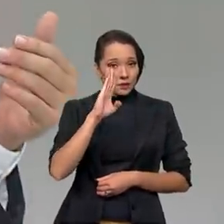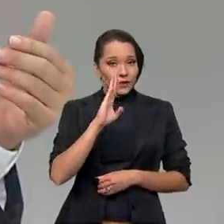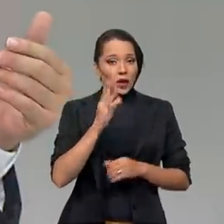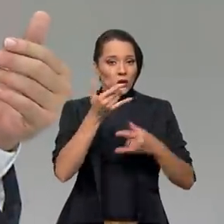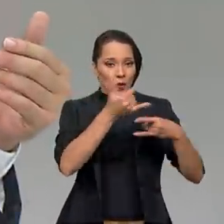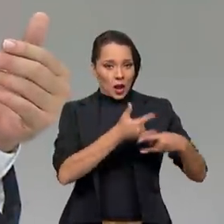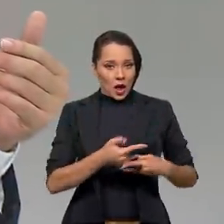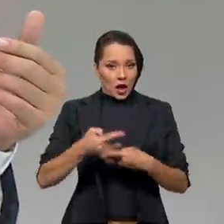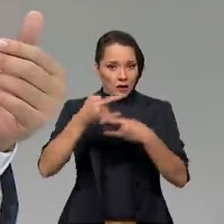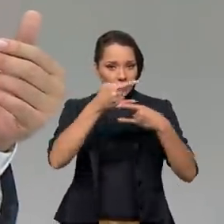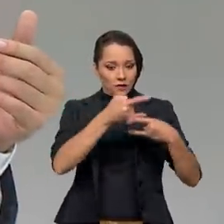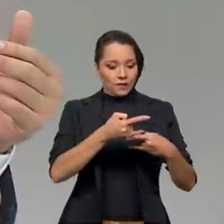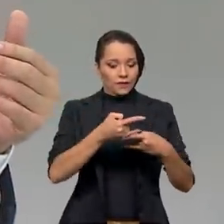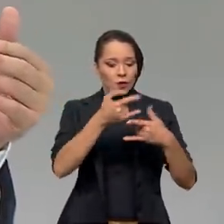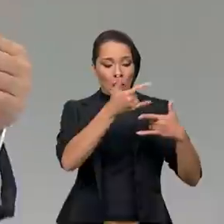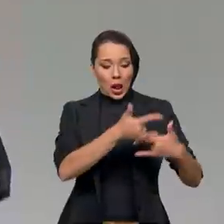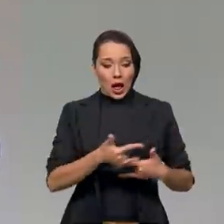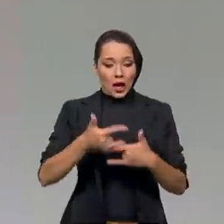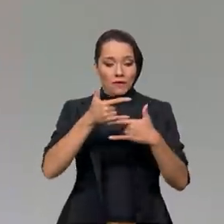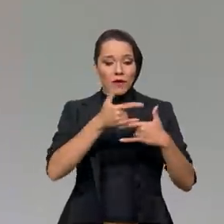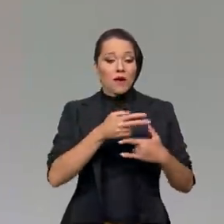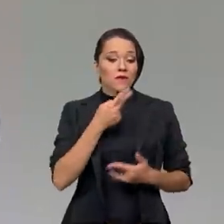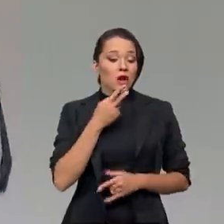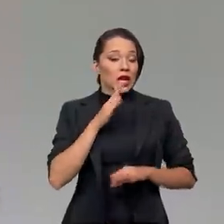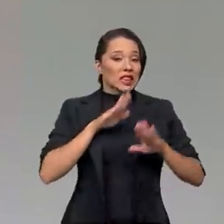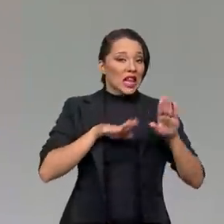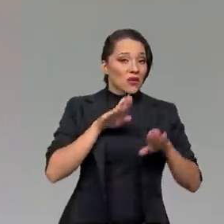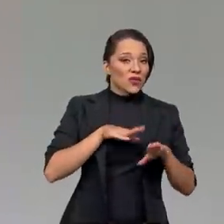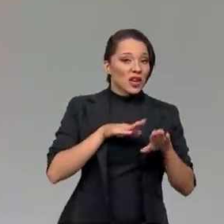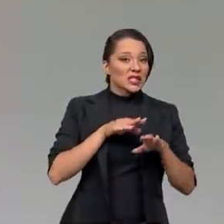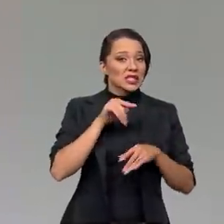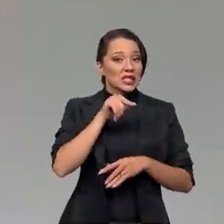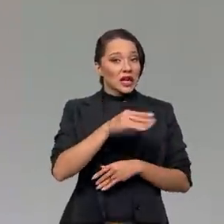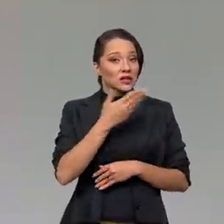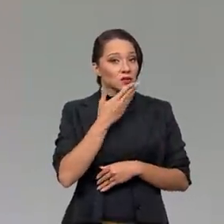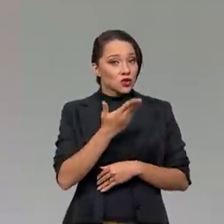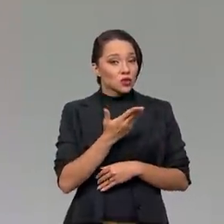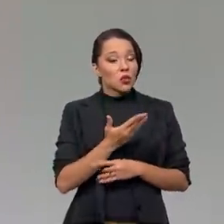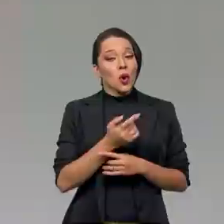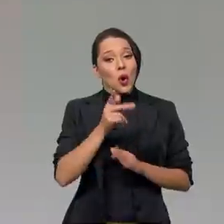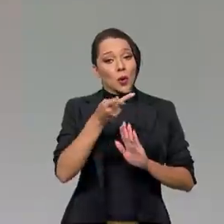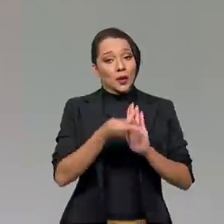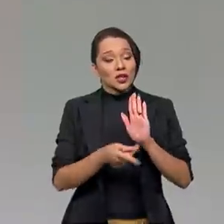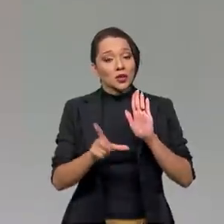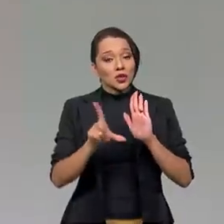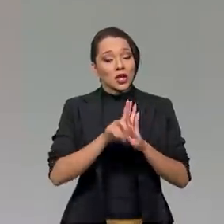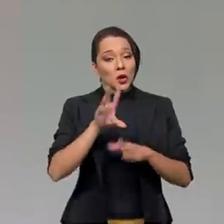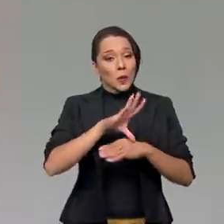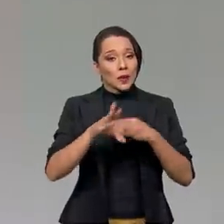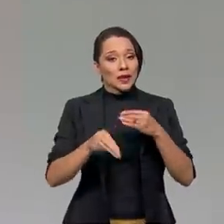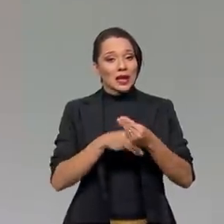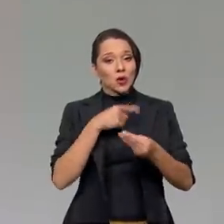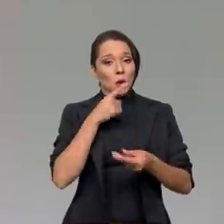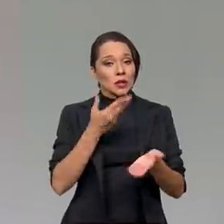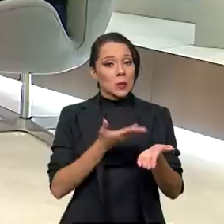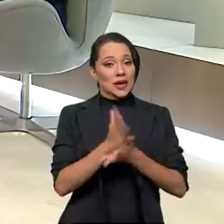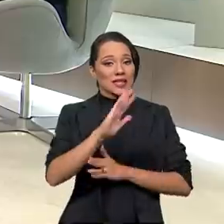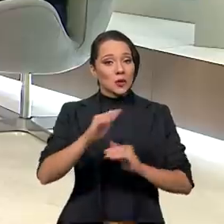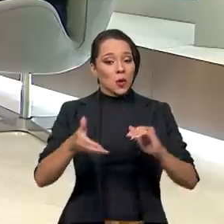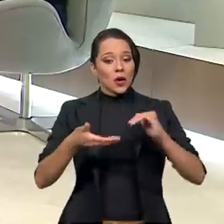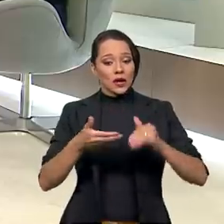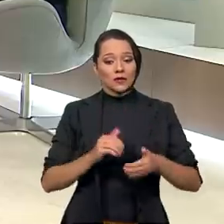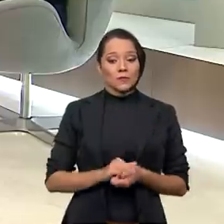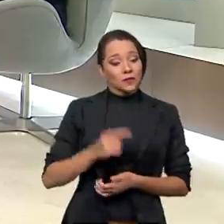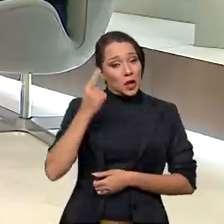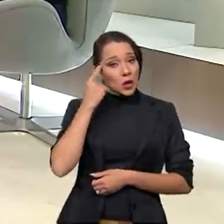numa live recente, disse que talvez dessa forma o projeto de lei complementar não passe no Congresso. E